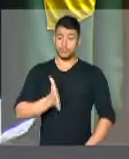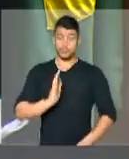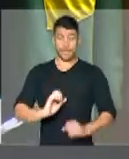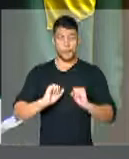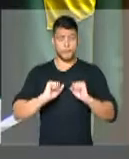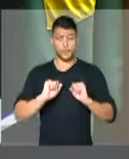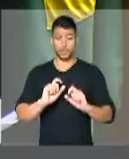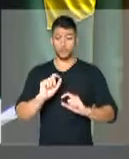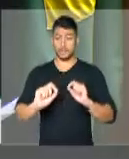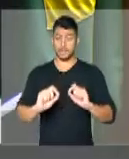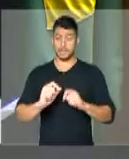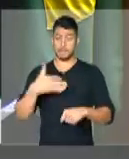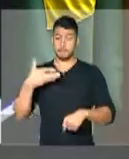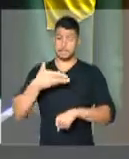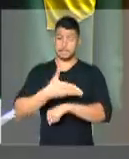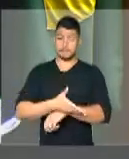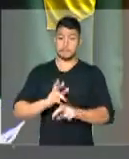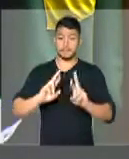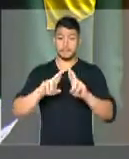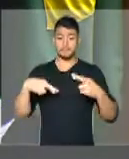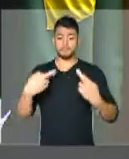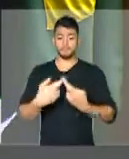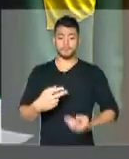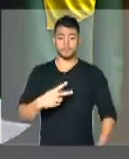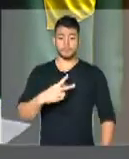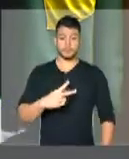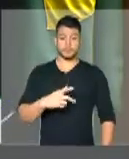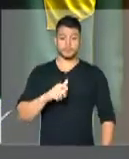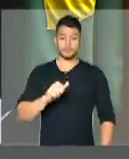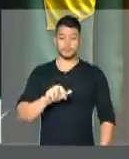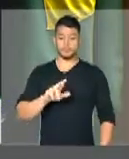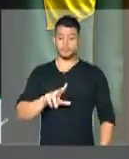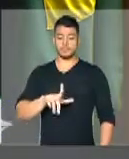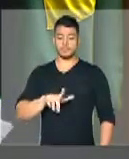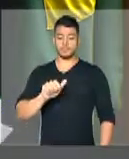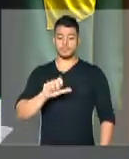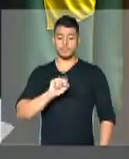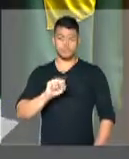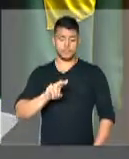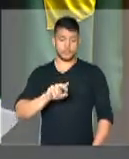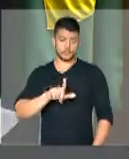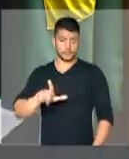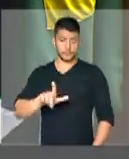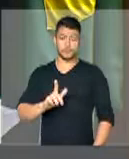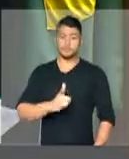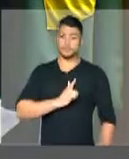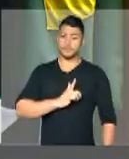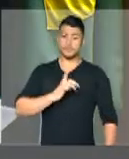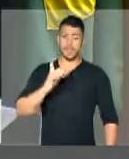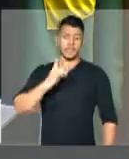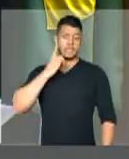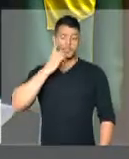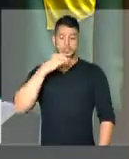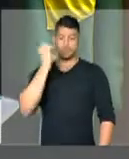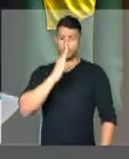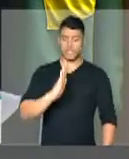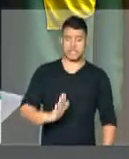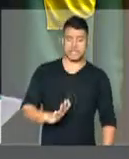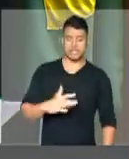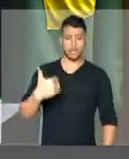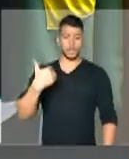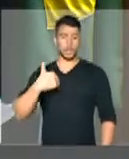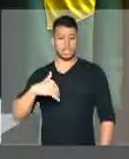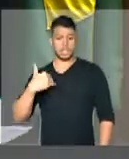reunião no ParlaSul com os deputados e senadores brasileiros, uruguaios, argentinos, paraguaios,